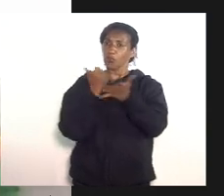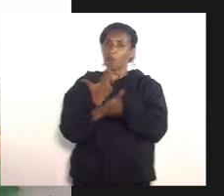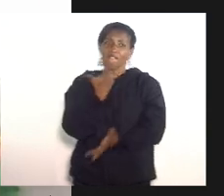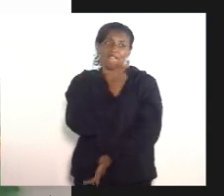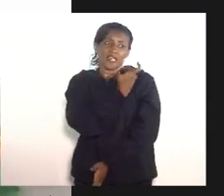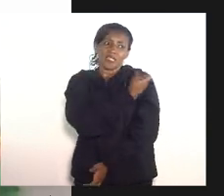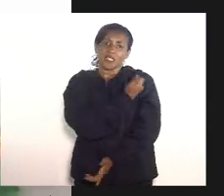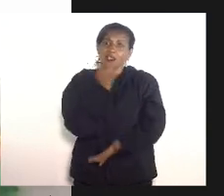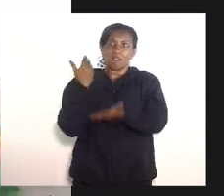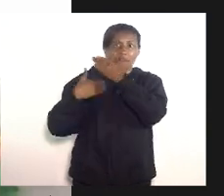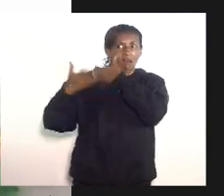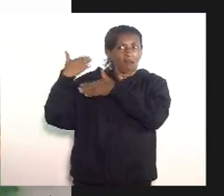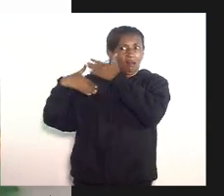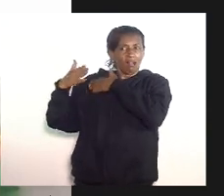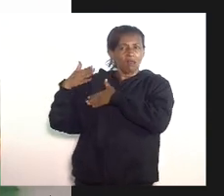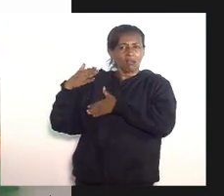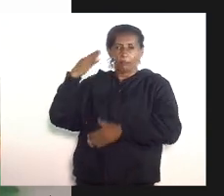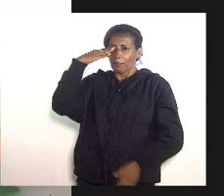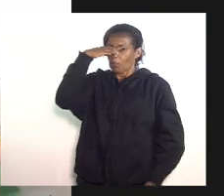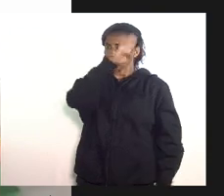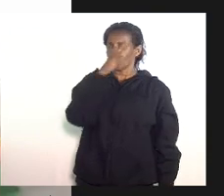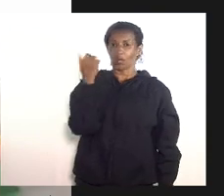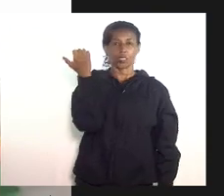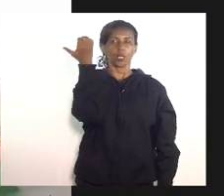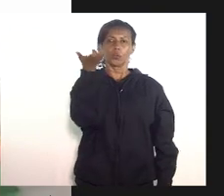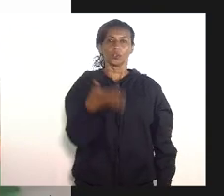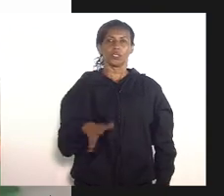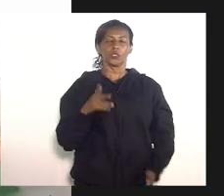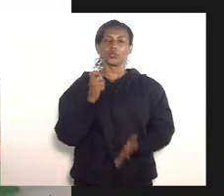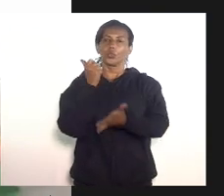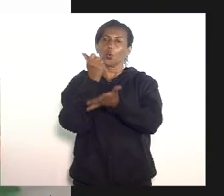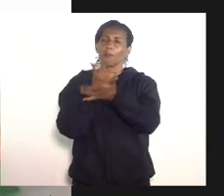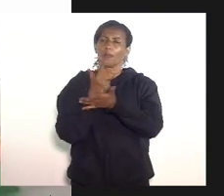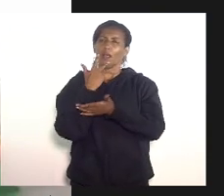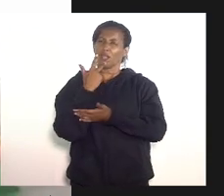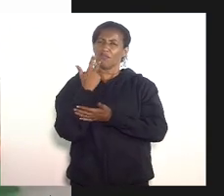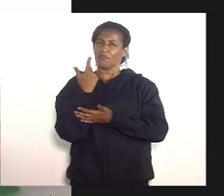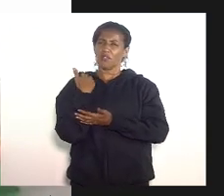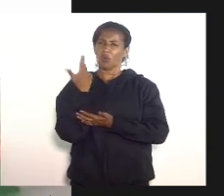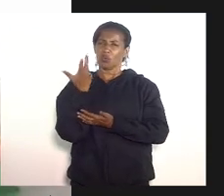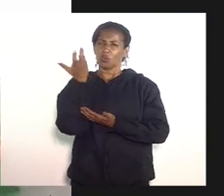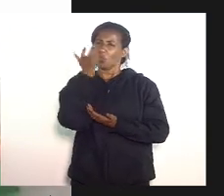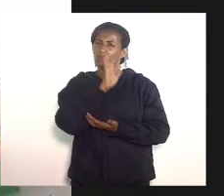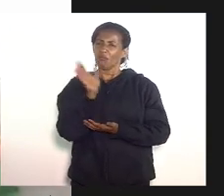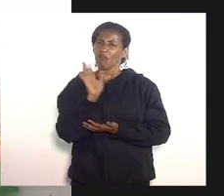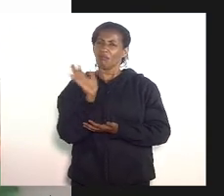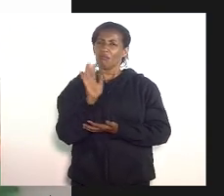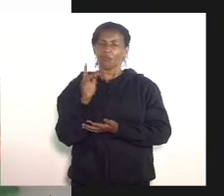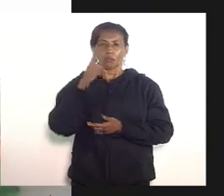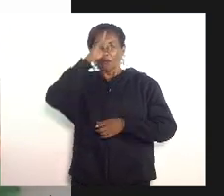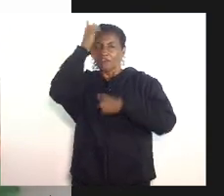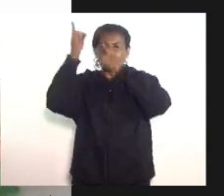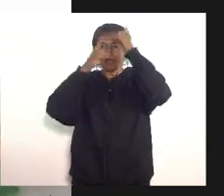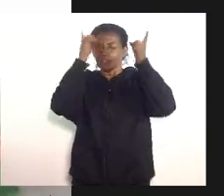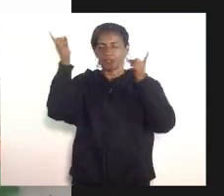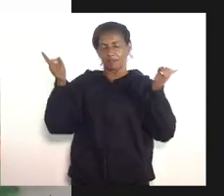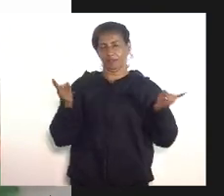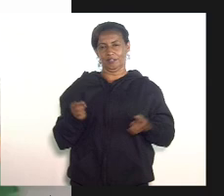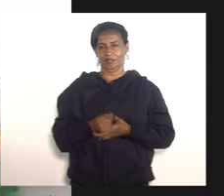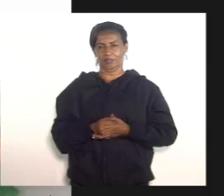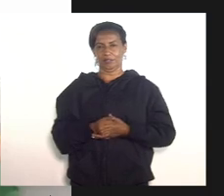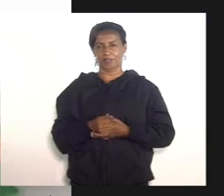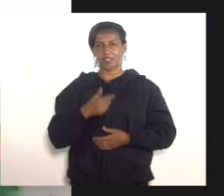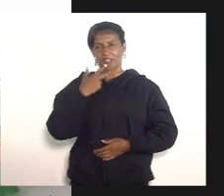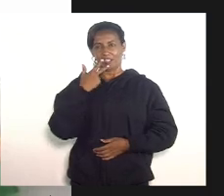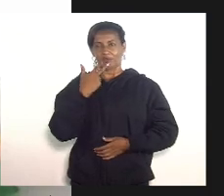Bolsonaro não quis comprar e ele falou isso com todas as letras não estamos inventando não